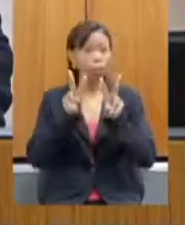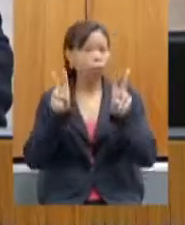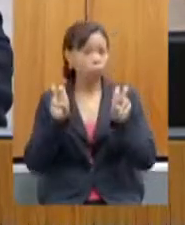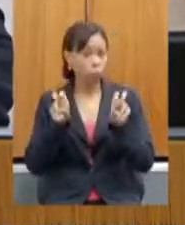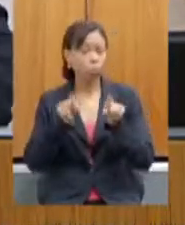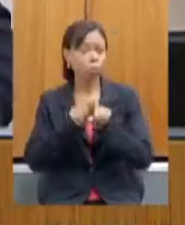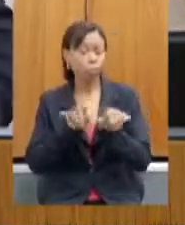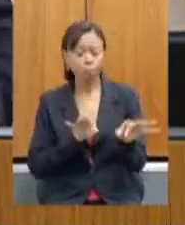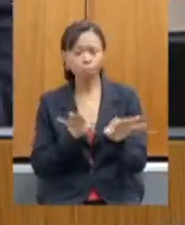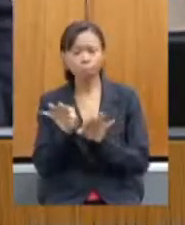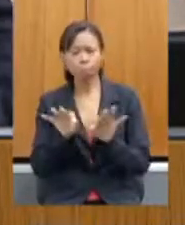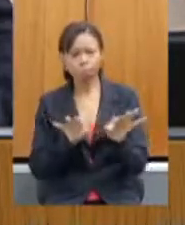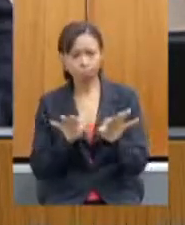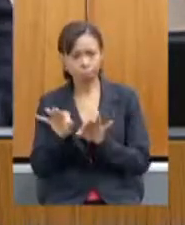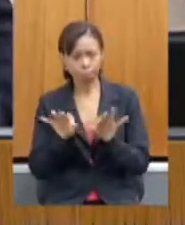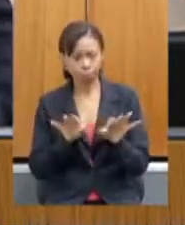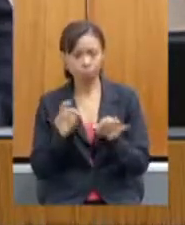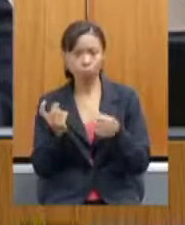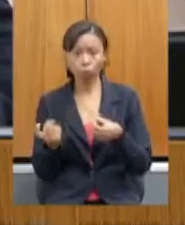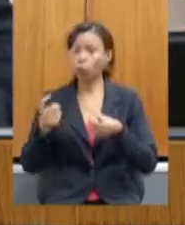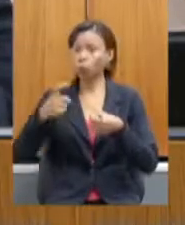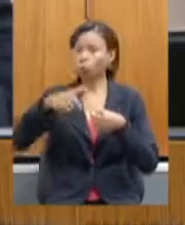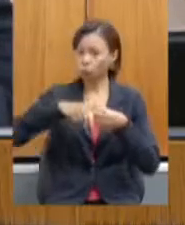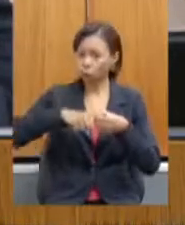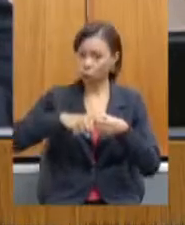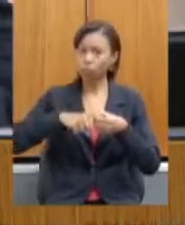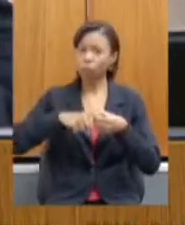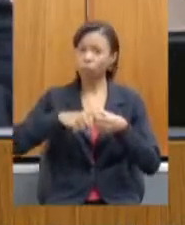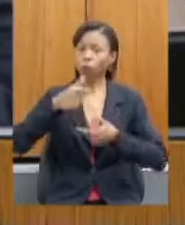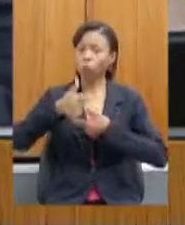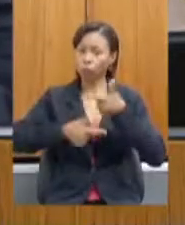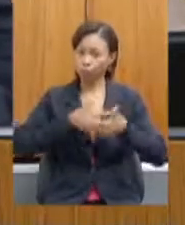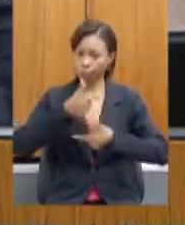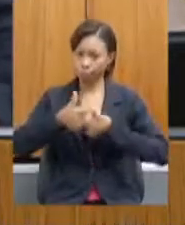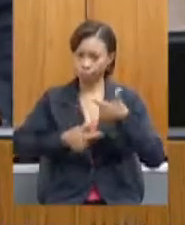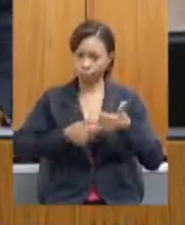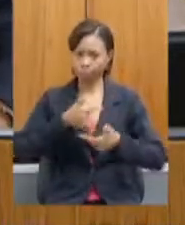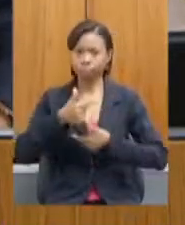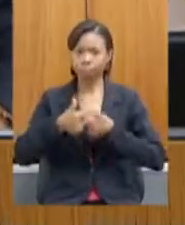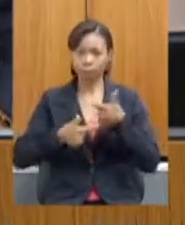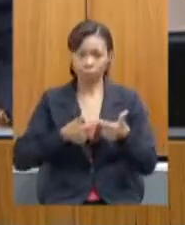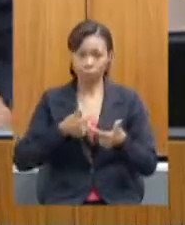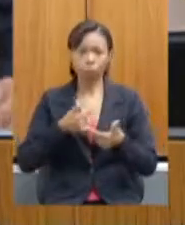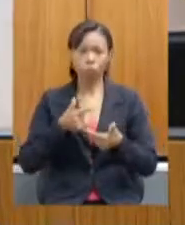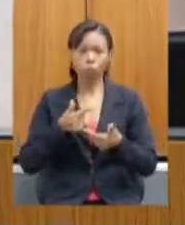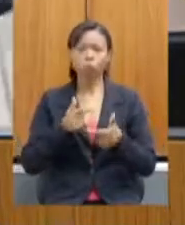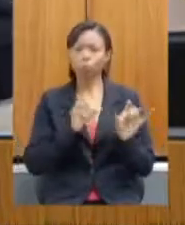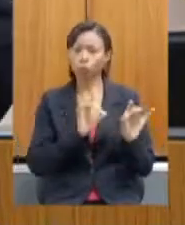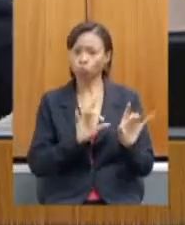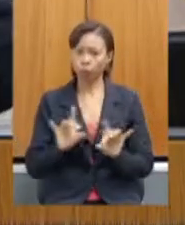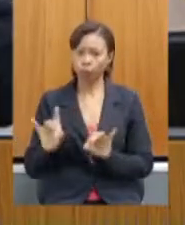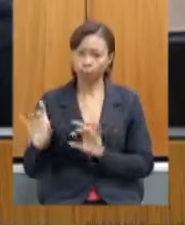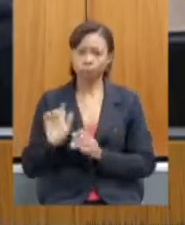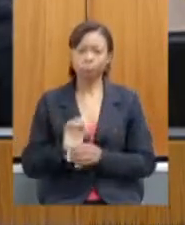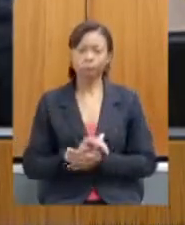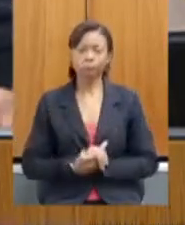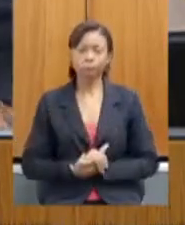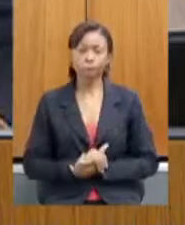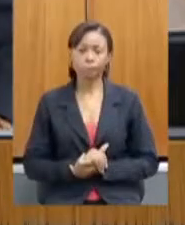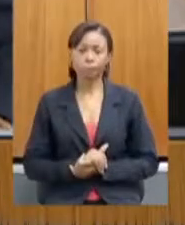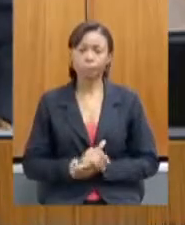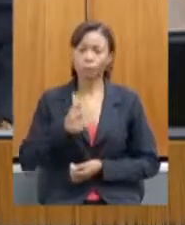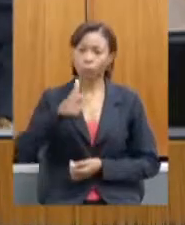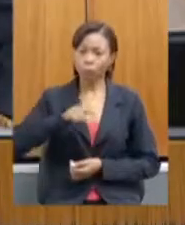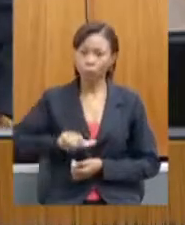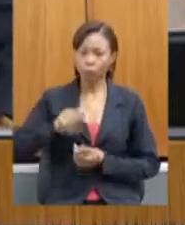planejamento para a retomada das atividades rotineiras. Mais uma vez,